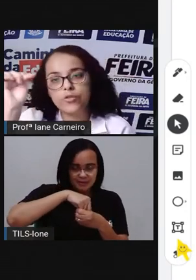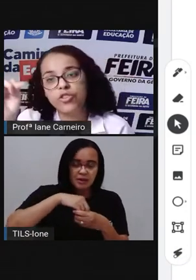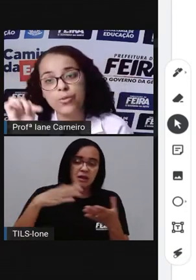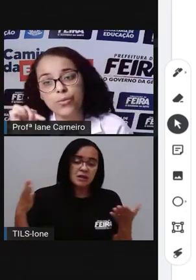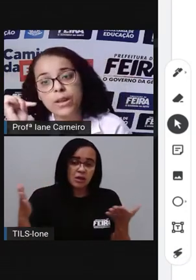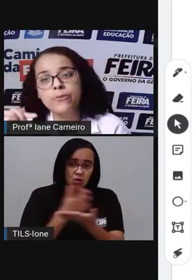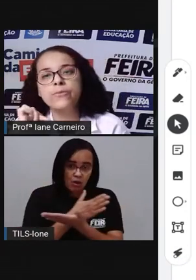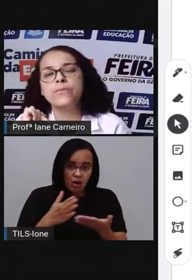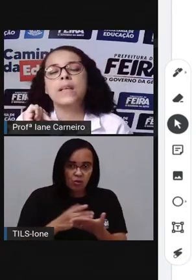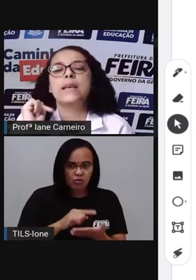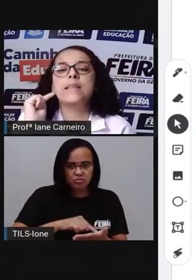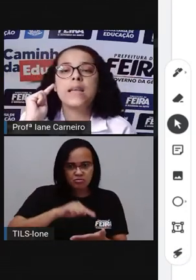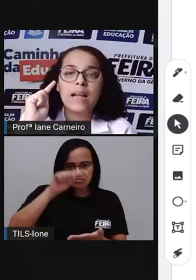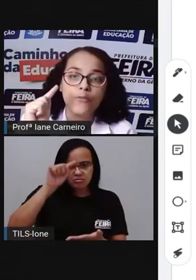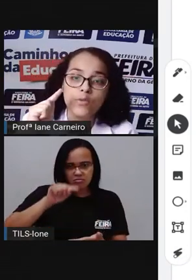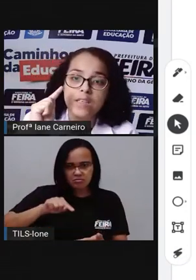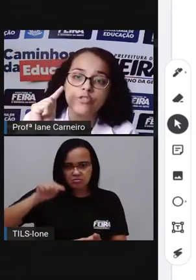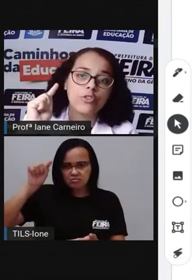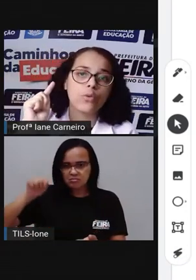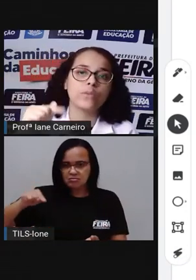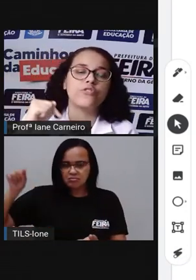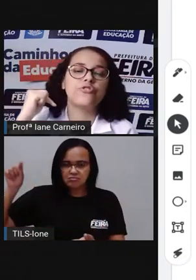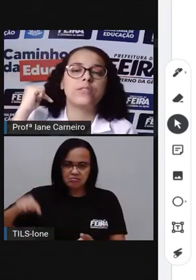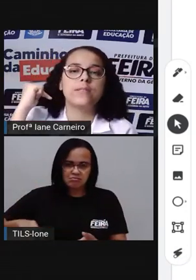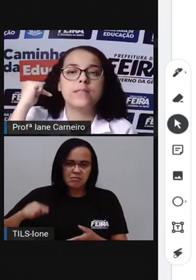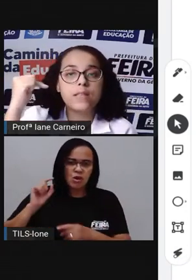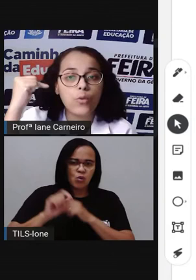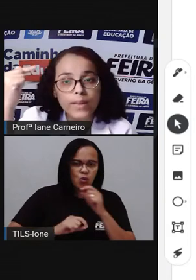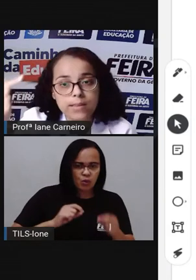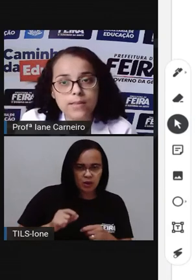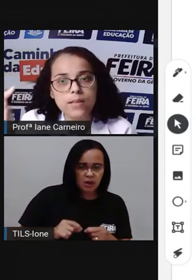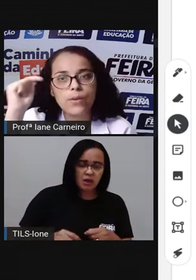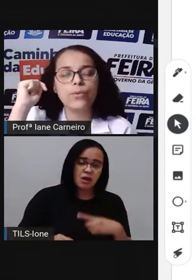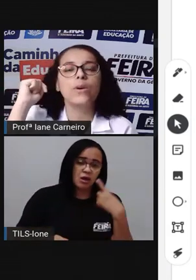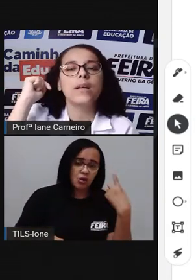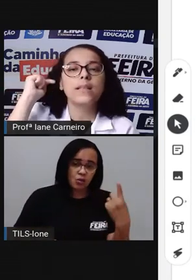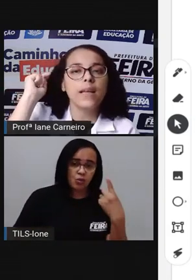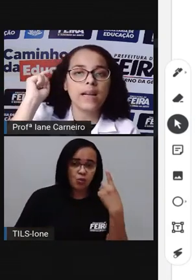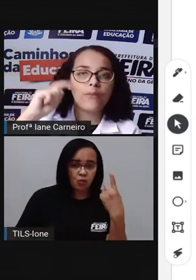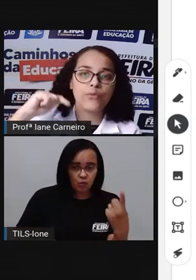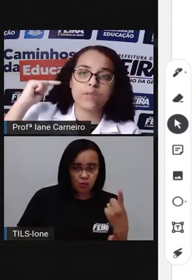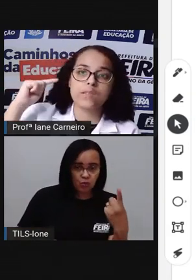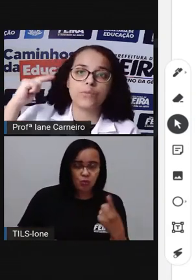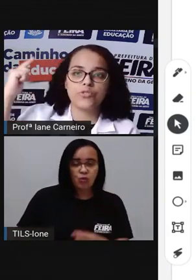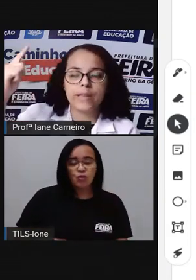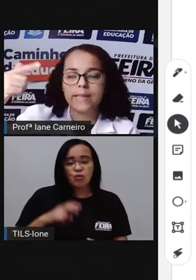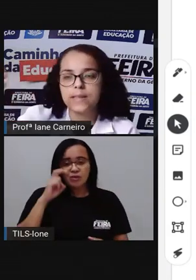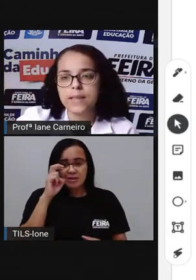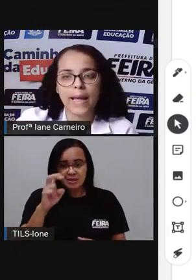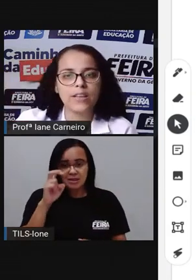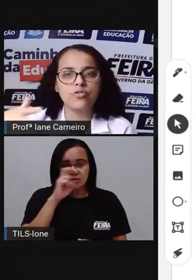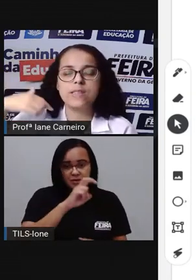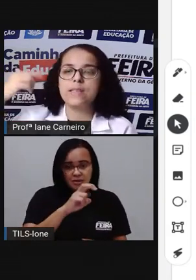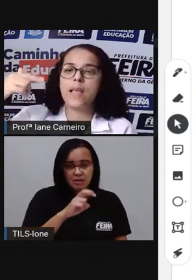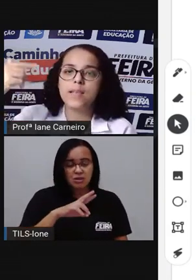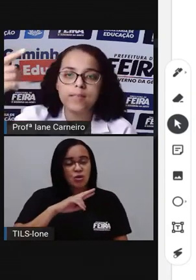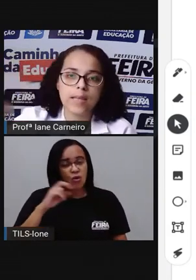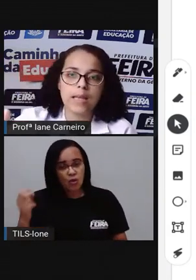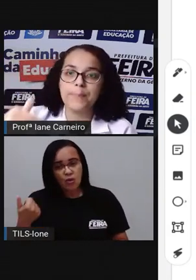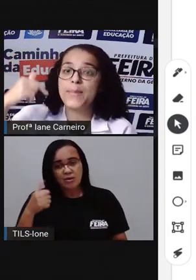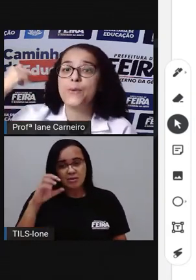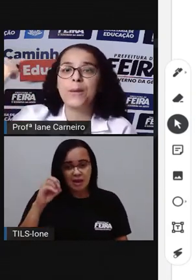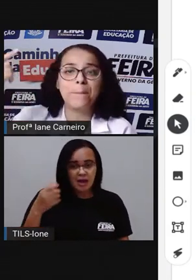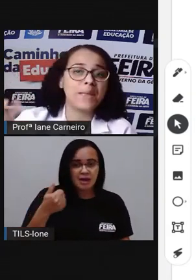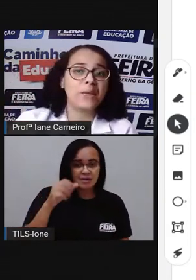um em um. Tem gráficos que a gente conta de cinco em cinco. Tem gráficos que são de dez em dez, de cem em